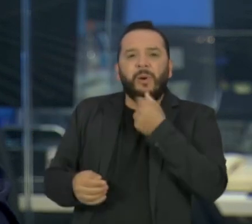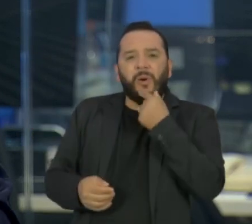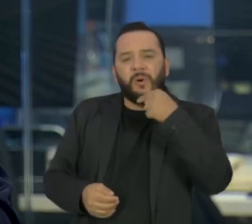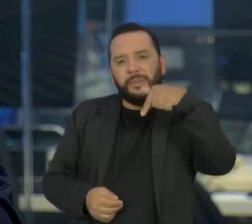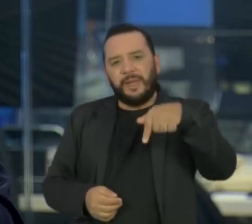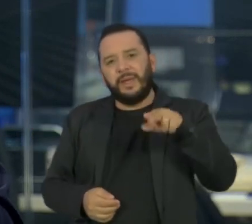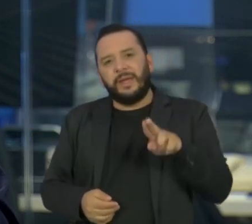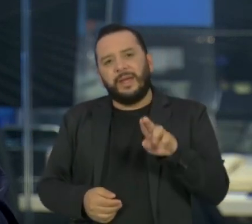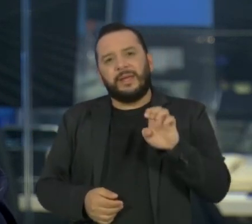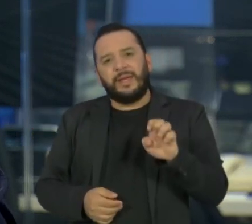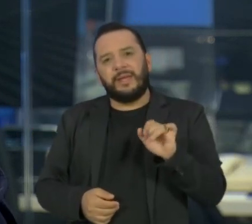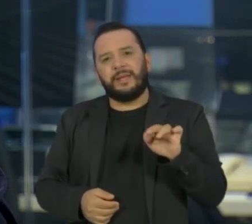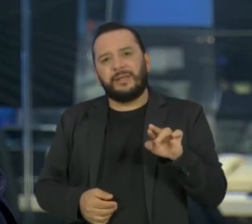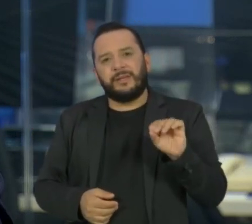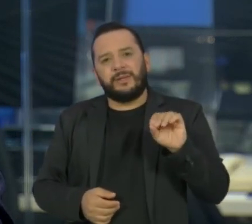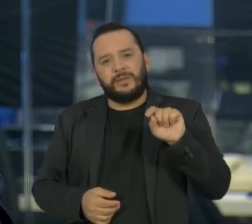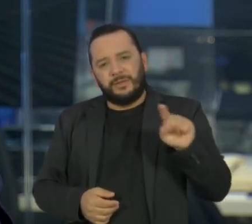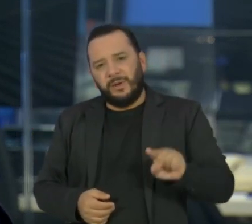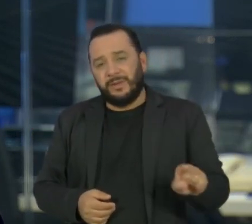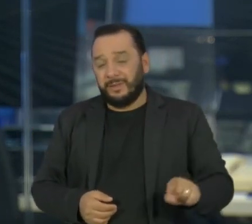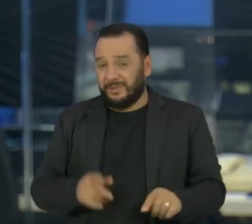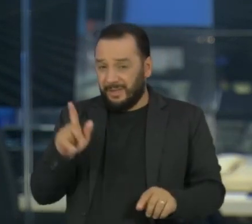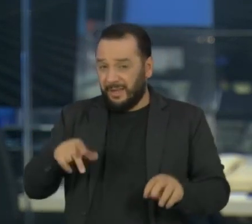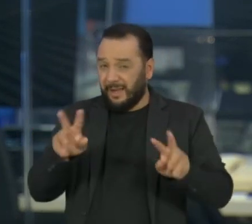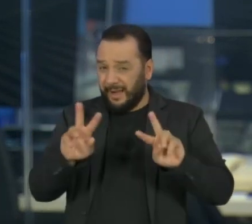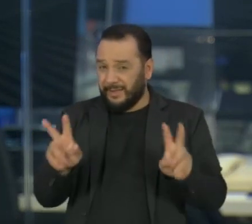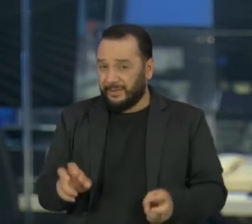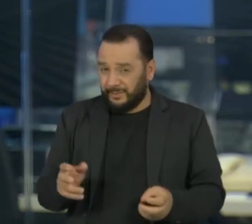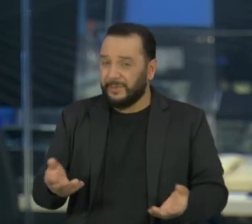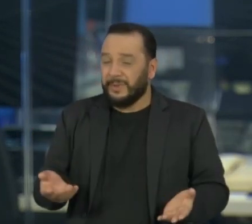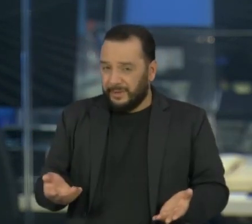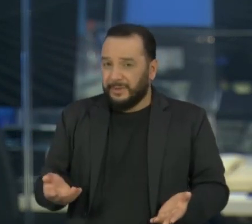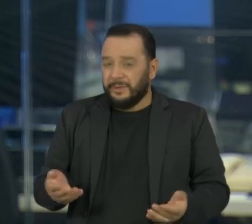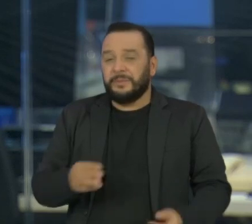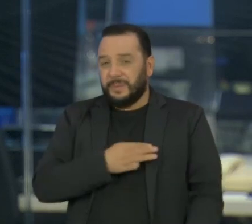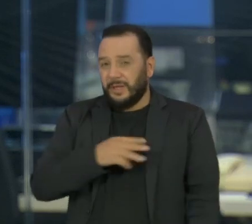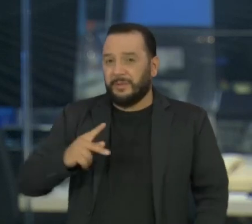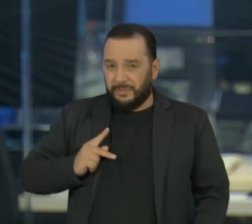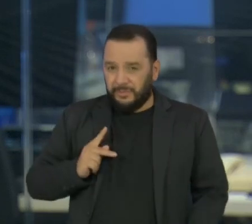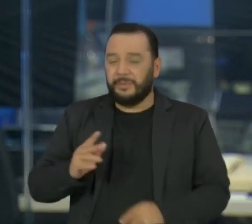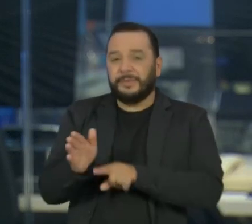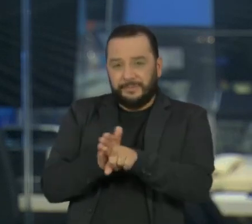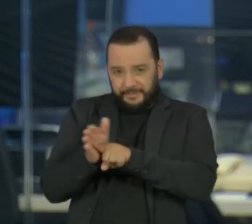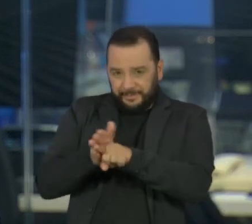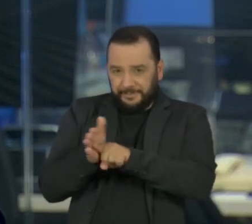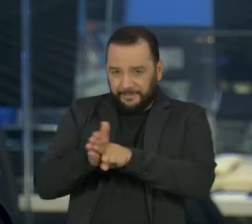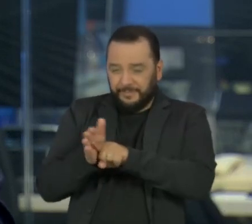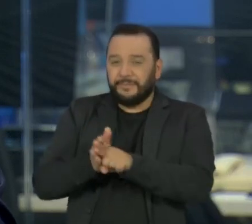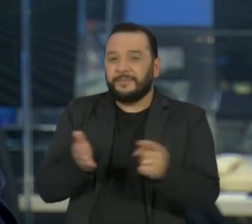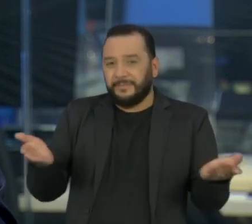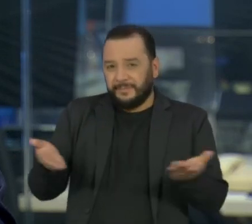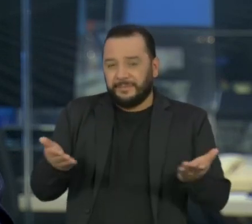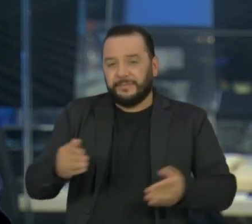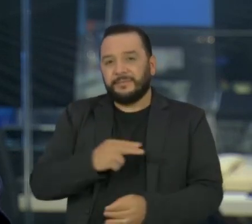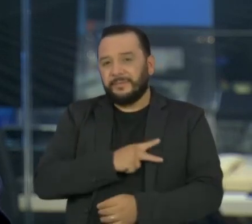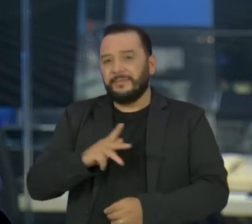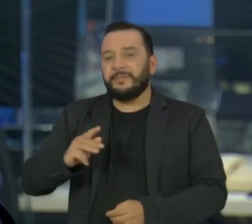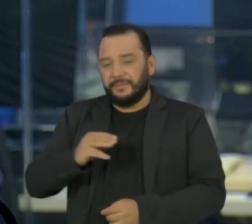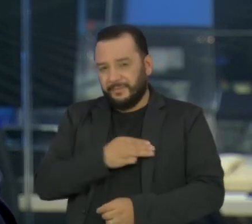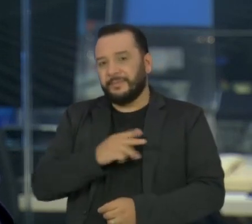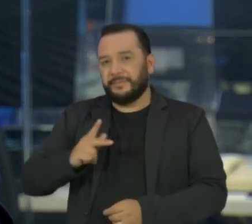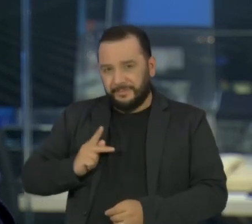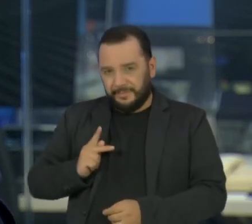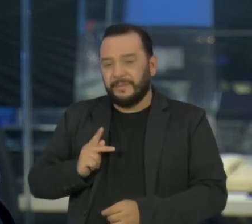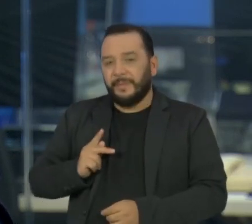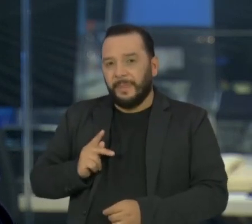Então, este é o assunto que, nesse momento, o Ministério Público do Rio de Janeiro, investigando este caso, começa a se aproximar